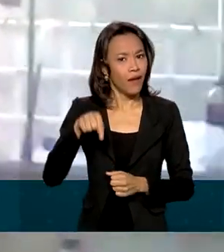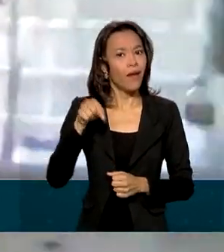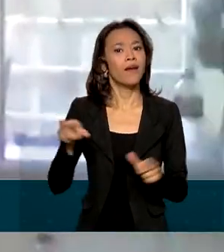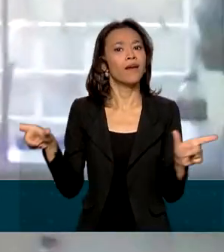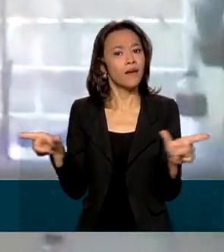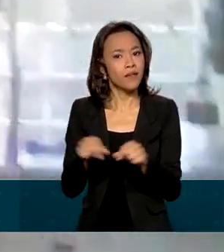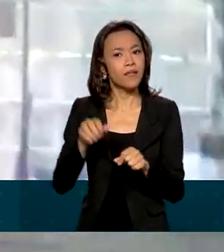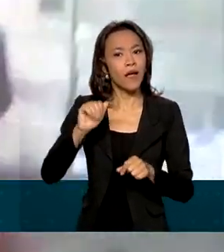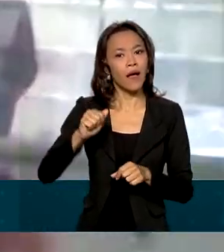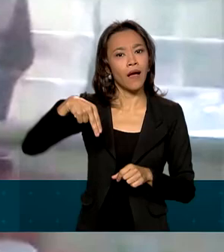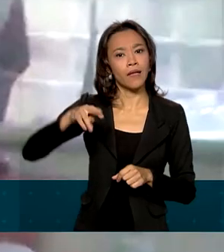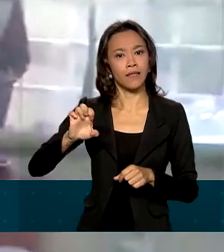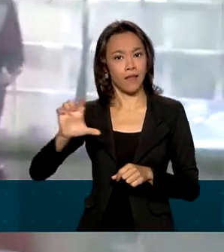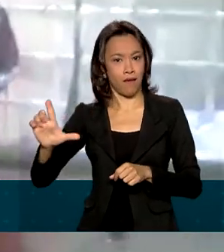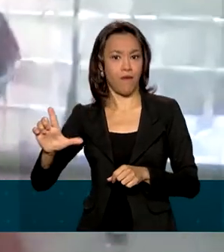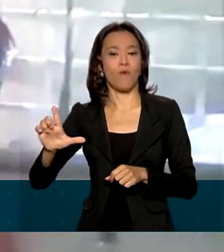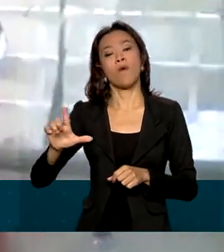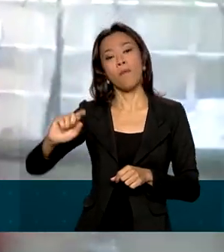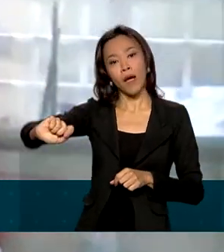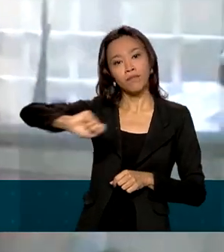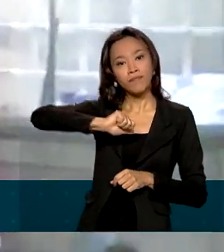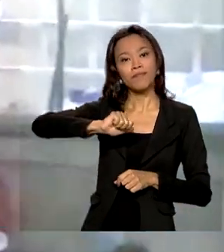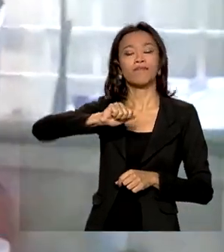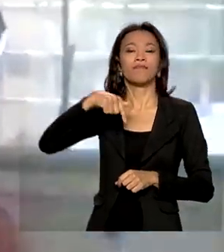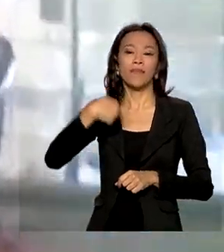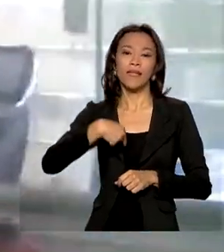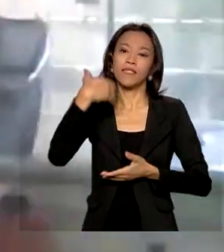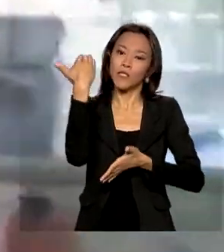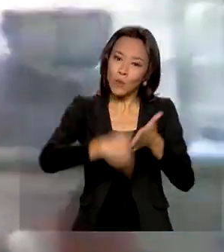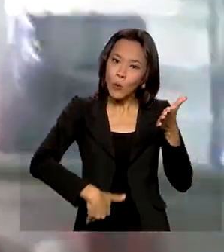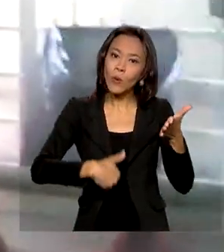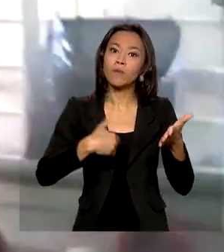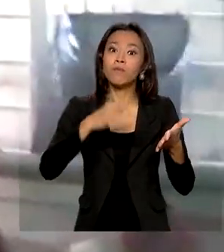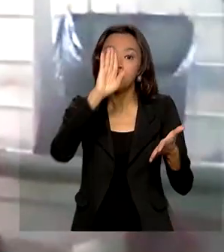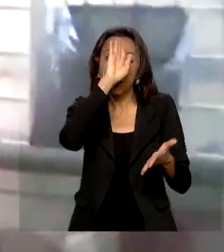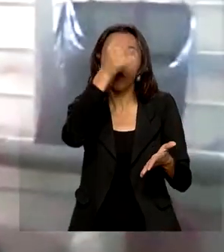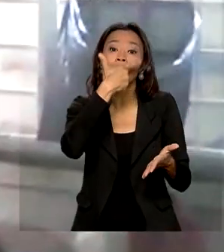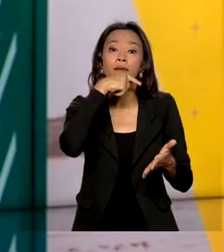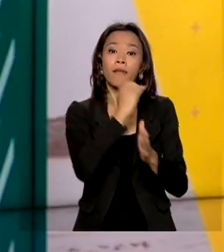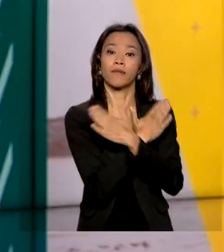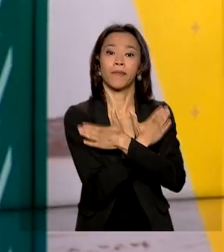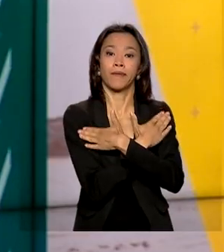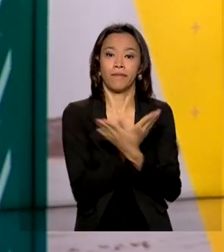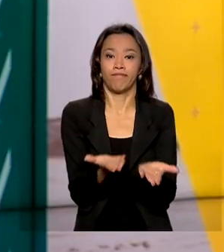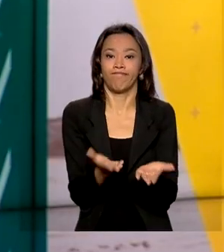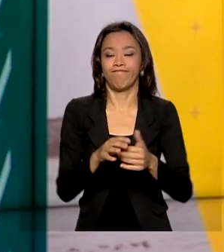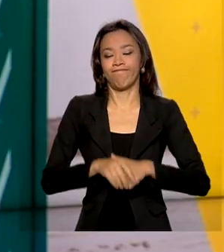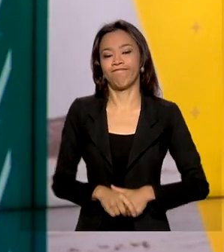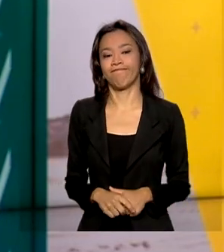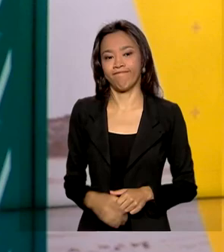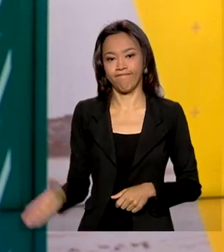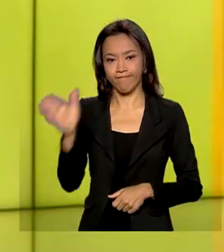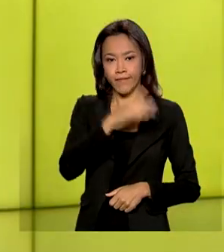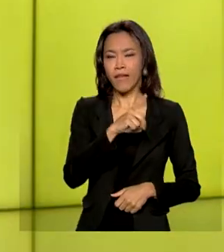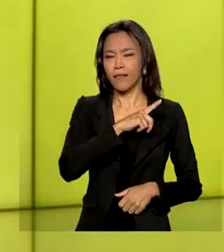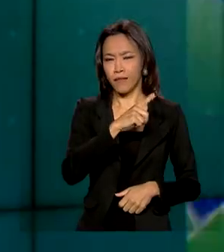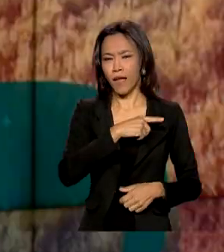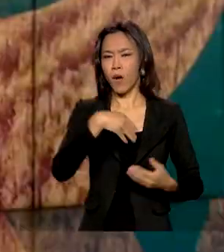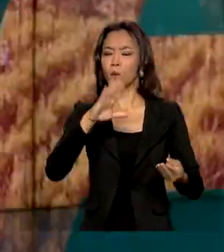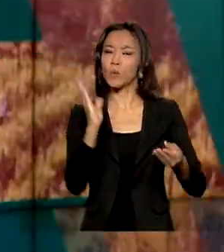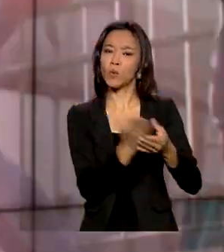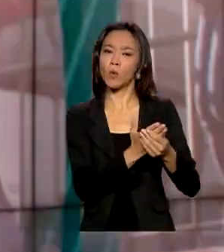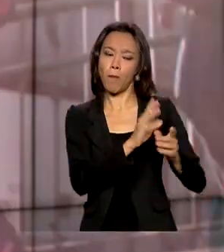benefício social para a gente, principalmente para quem está desempregado. Tramita na Câmara dos